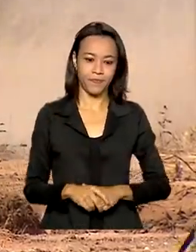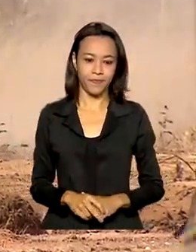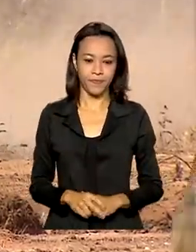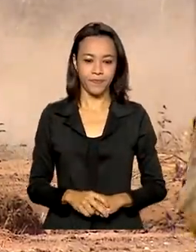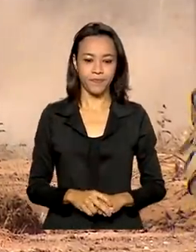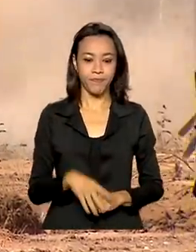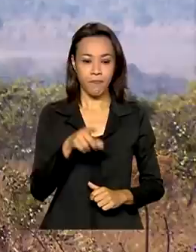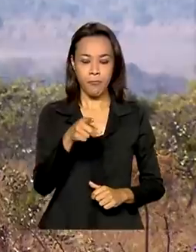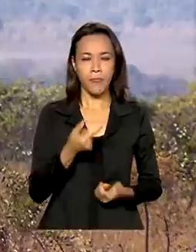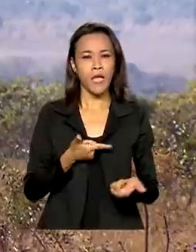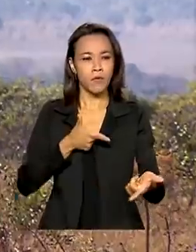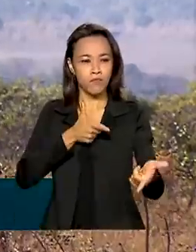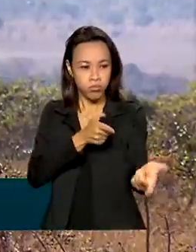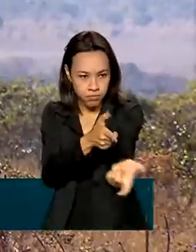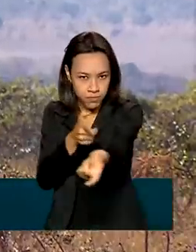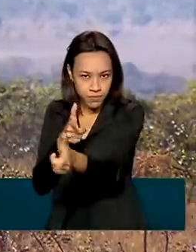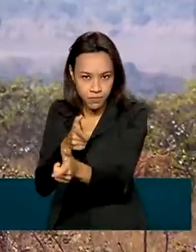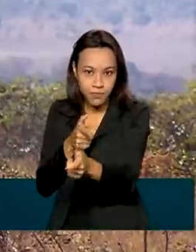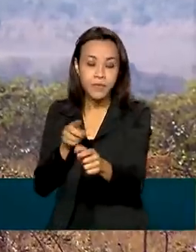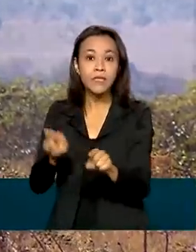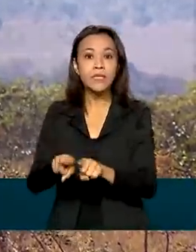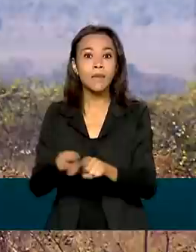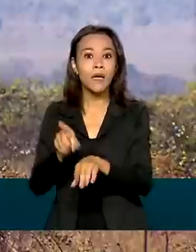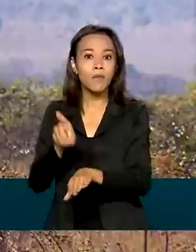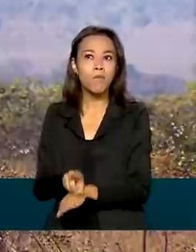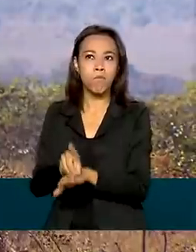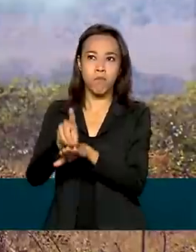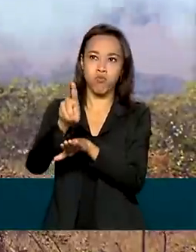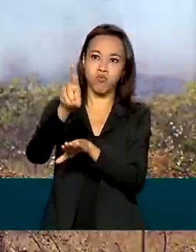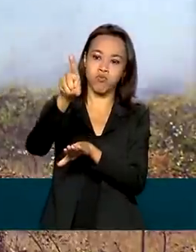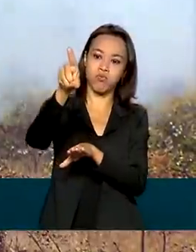Troca de tiros e lançamento de foguetes.